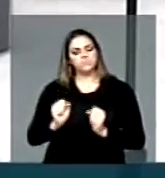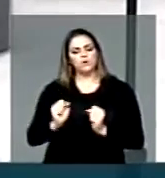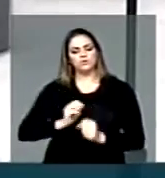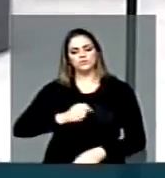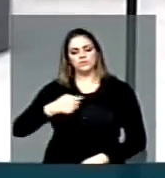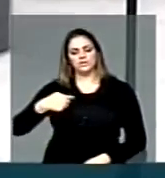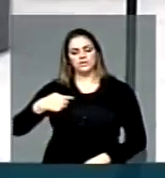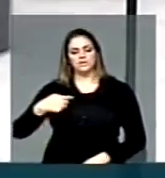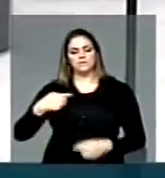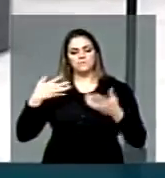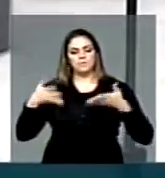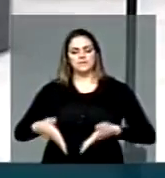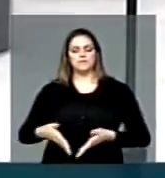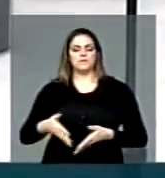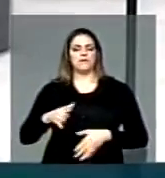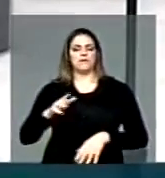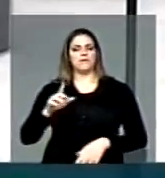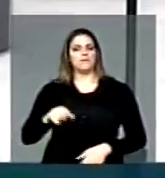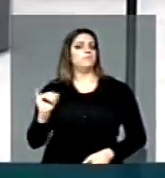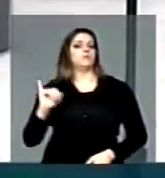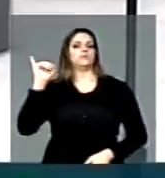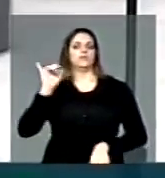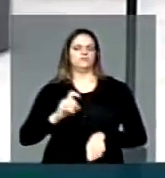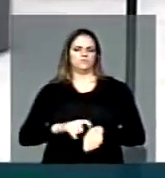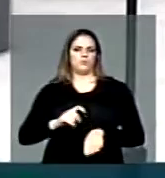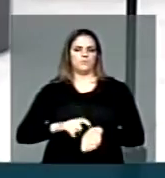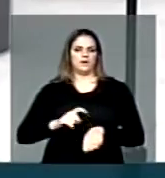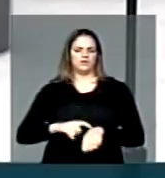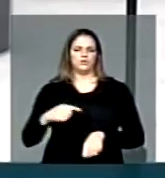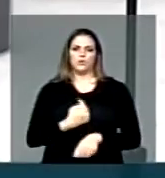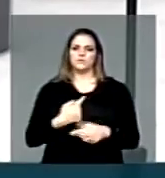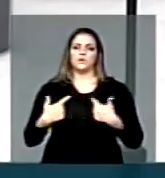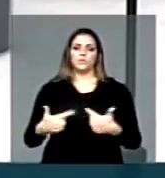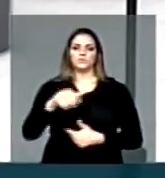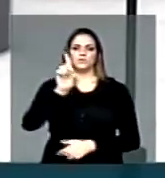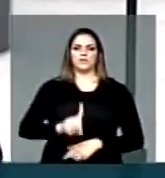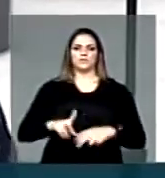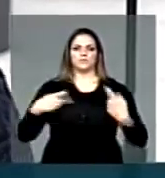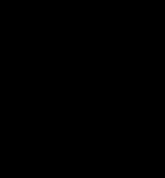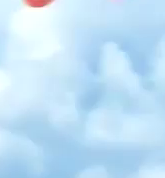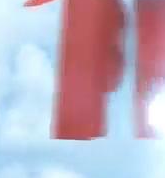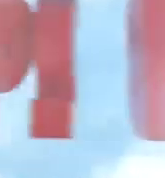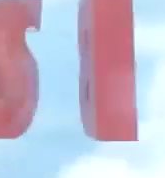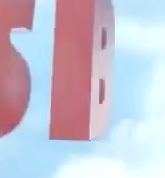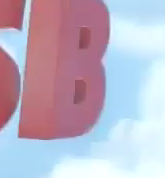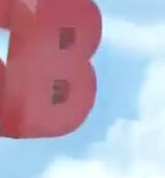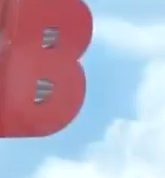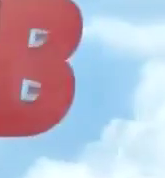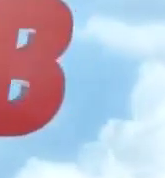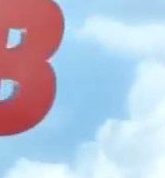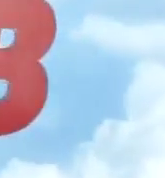grande significado para a luta pelos direitos humanos. Grazie.